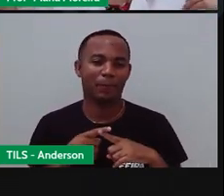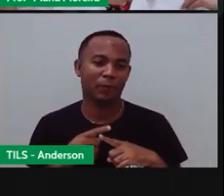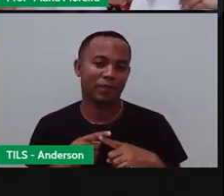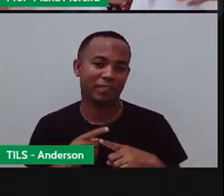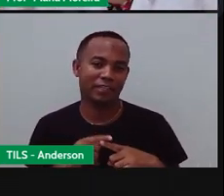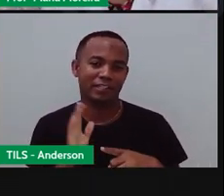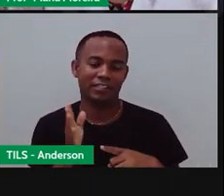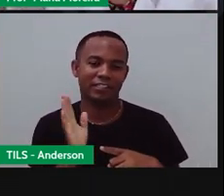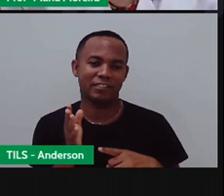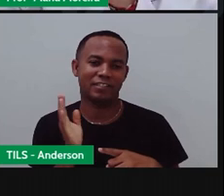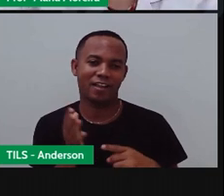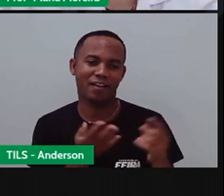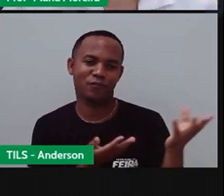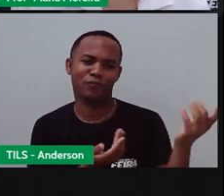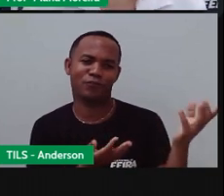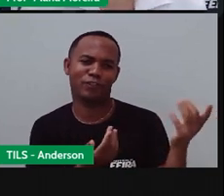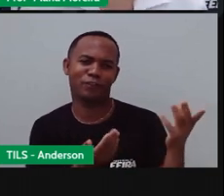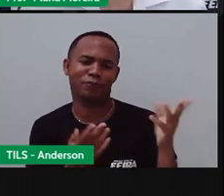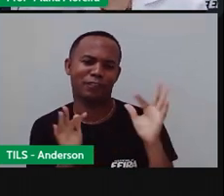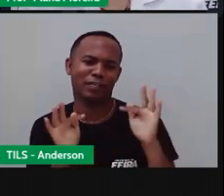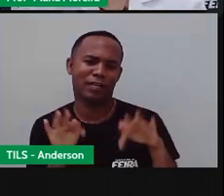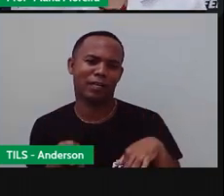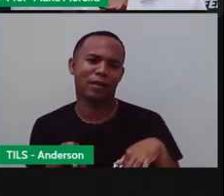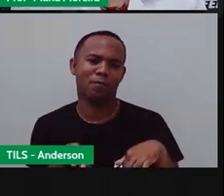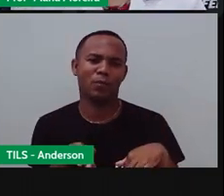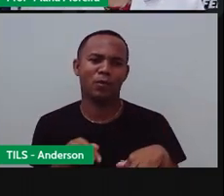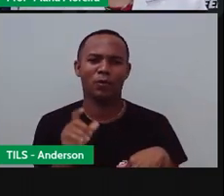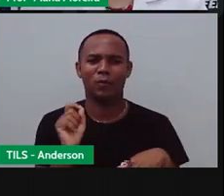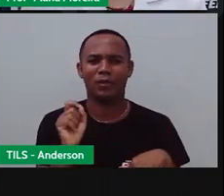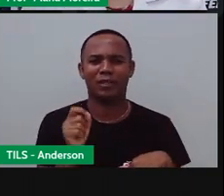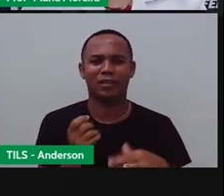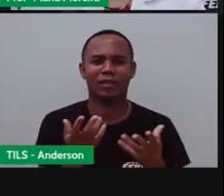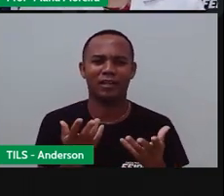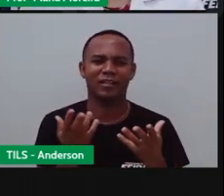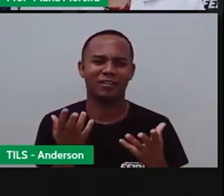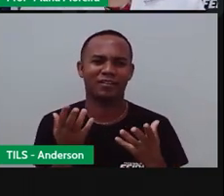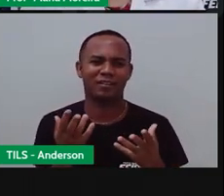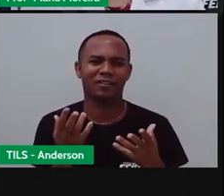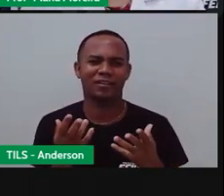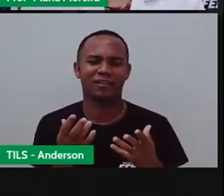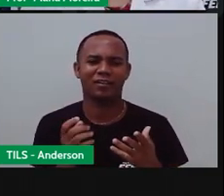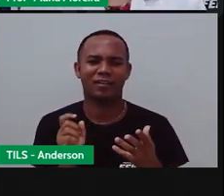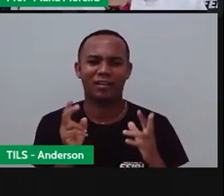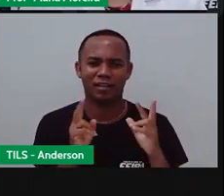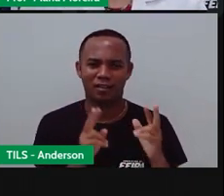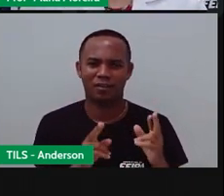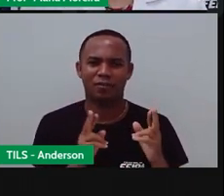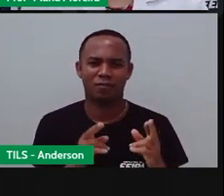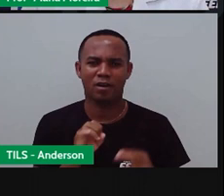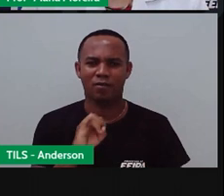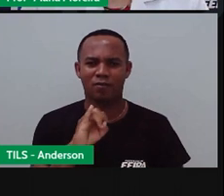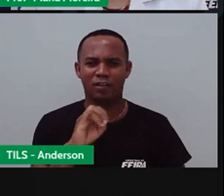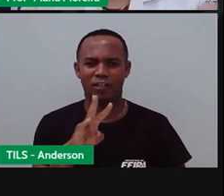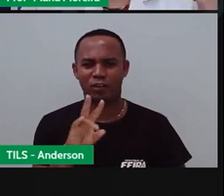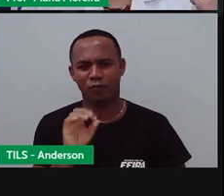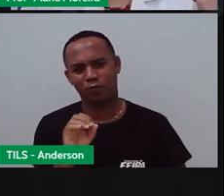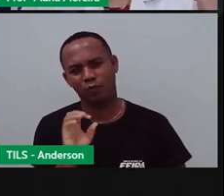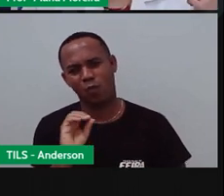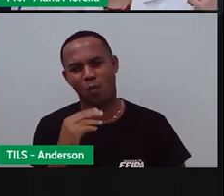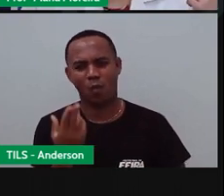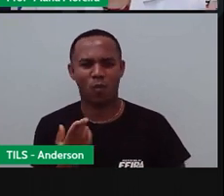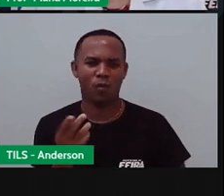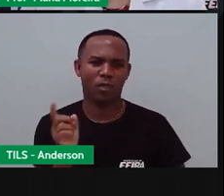passou Pela fase gostosa Que é a infância E se a gente pudesse A gente não faria como o Ivo Você iria pro futuro Ou pro